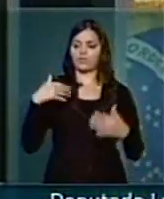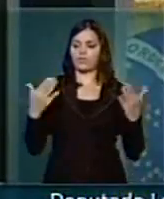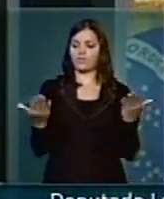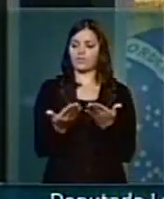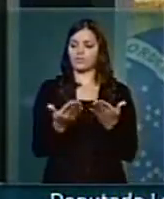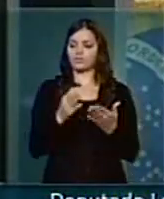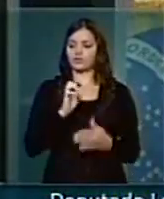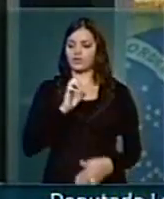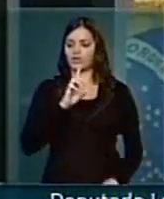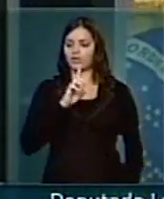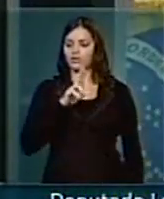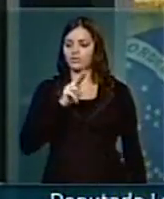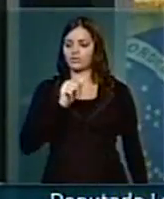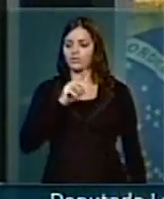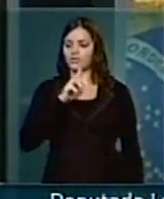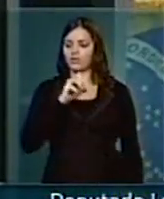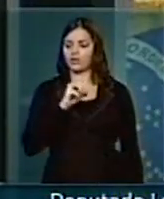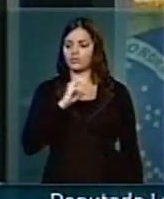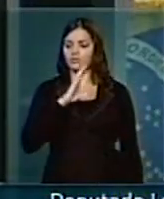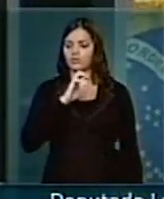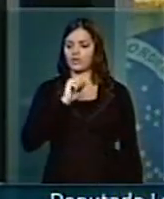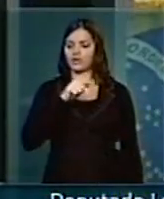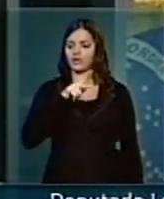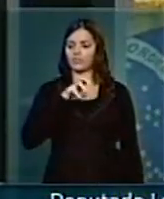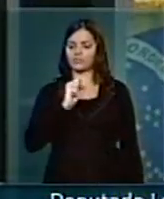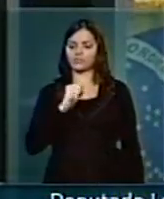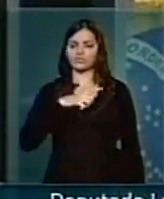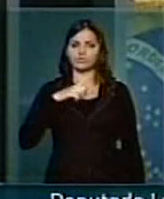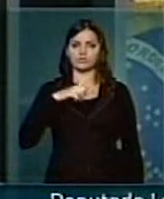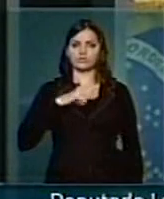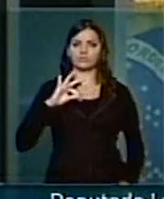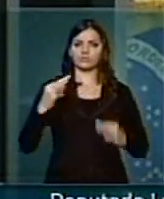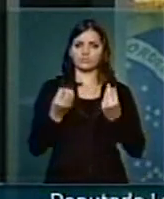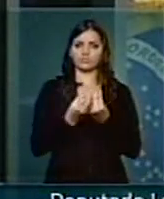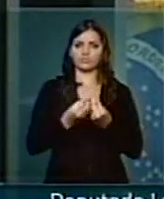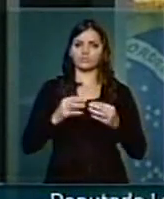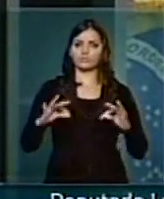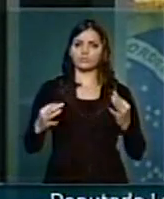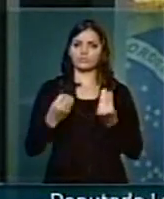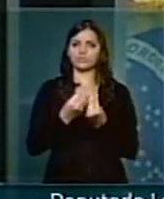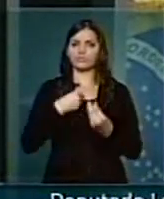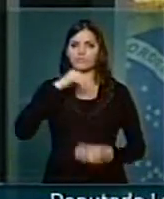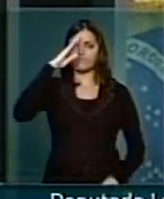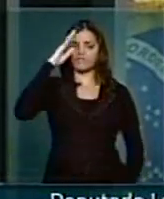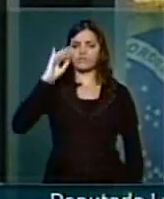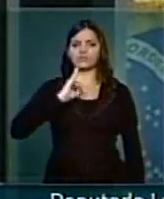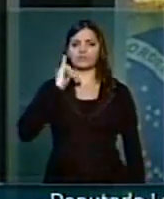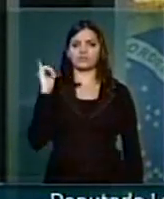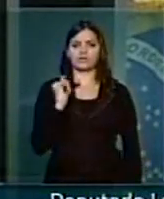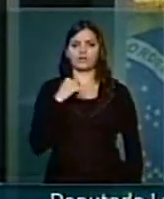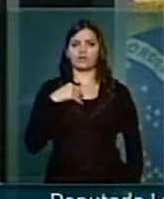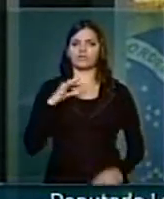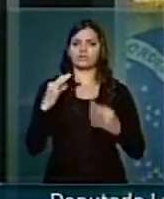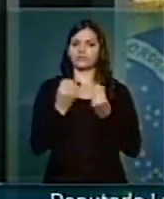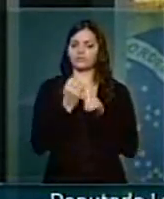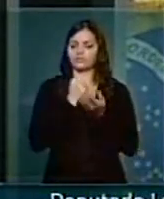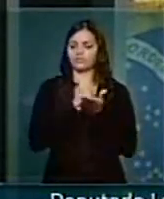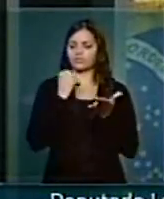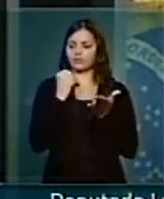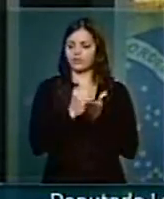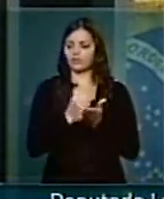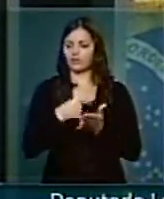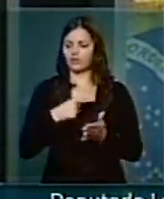com o Eduardo Campos, conseguimos também ter um nome que dá visibilidade para o partido, nos credencia com a